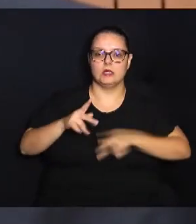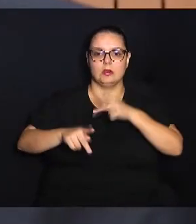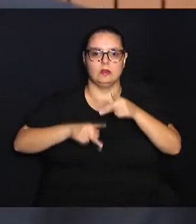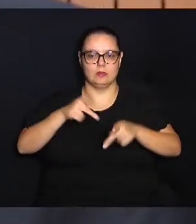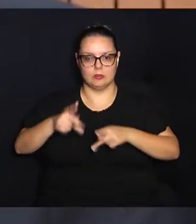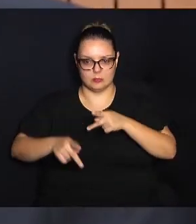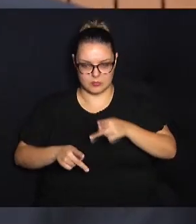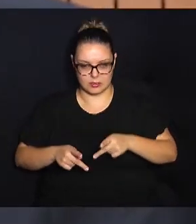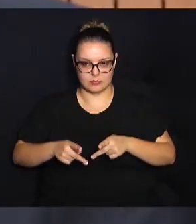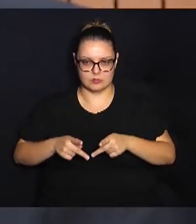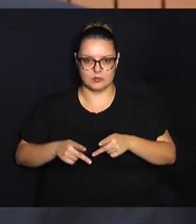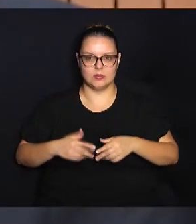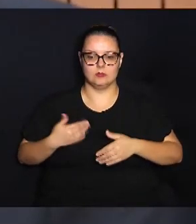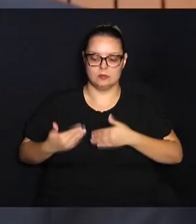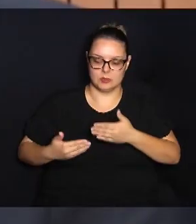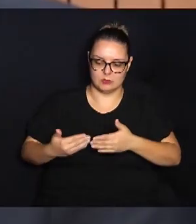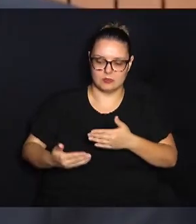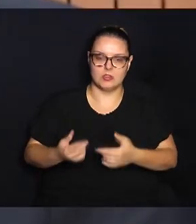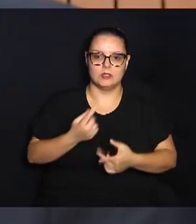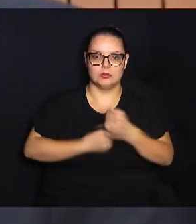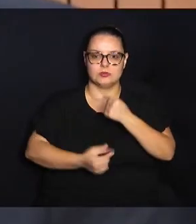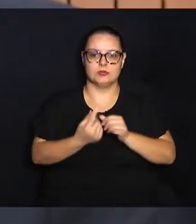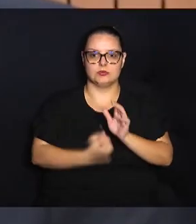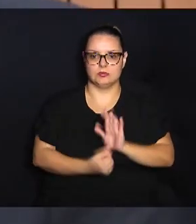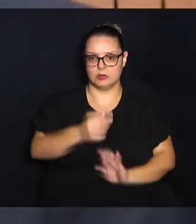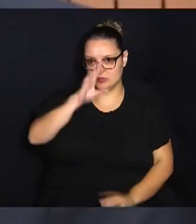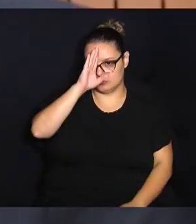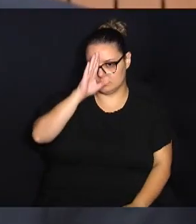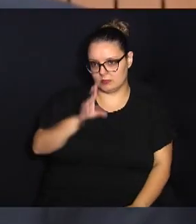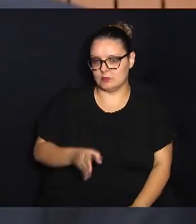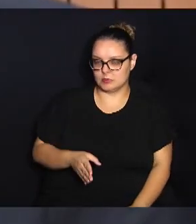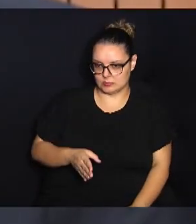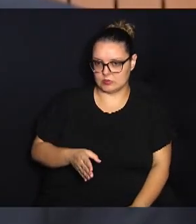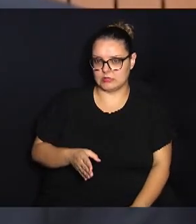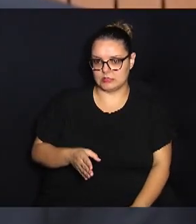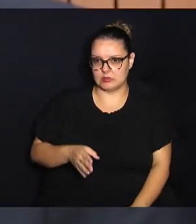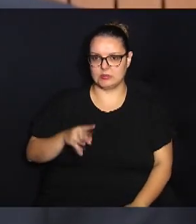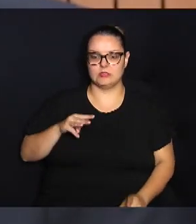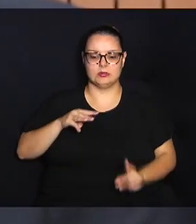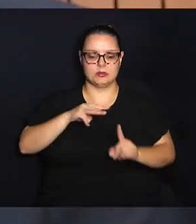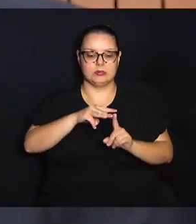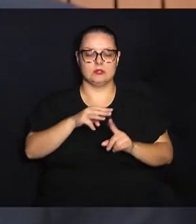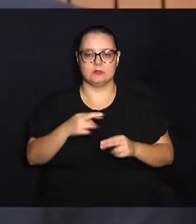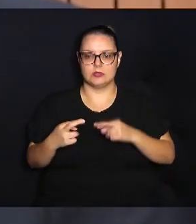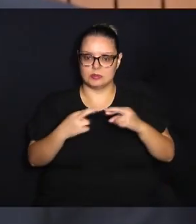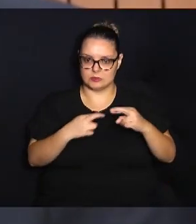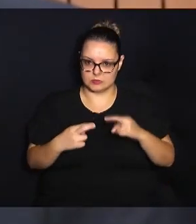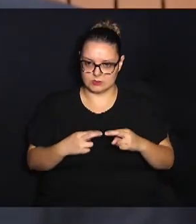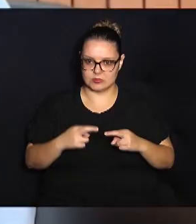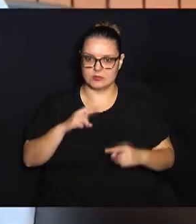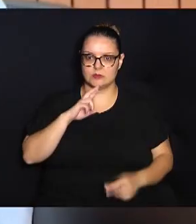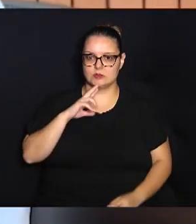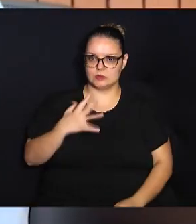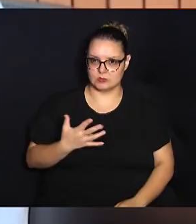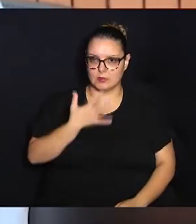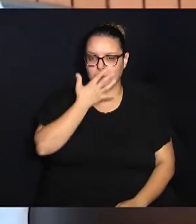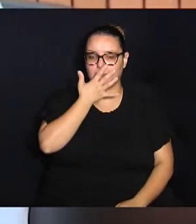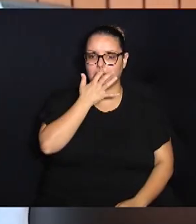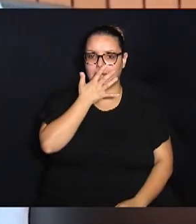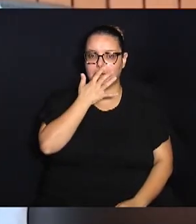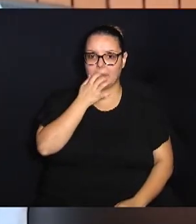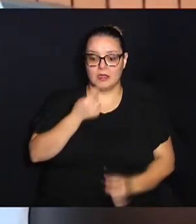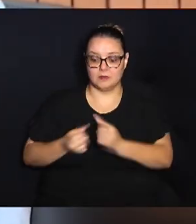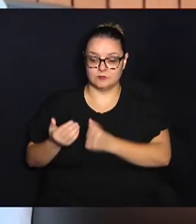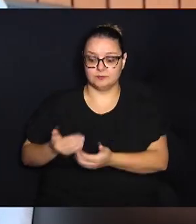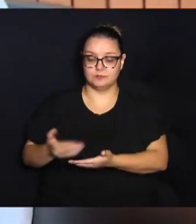do andamento das finanças, principalmente das metas fiscais, dos resultados das metas fiscais. A receita